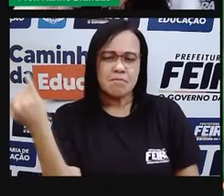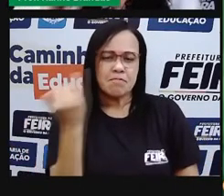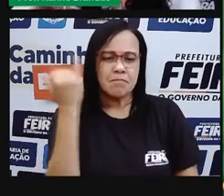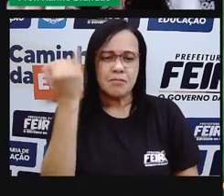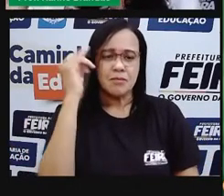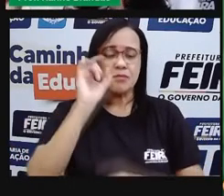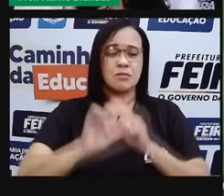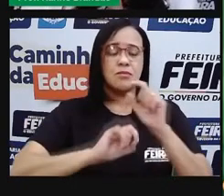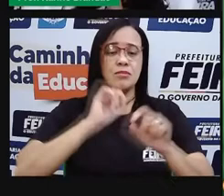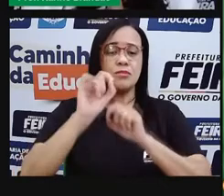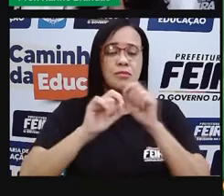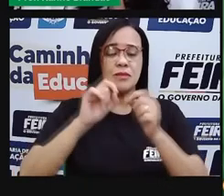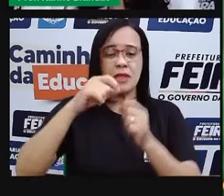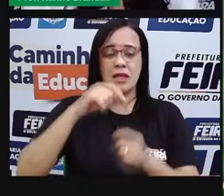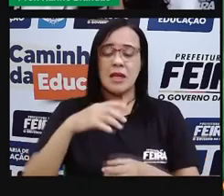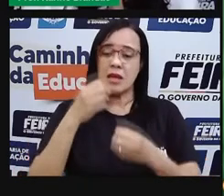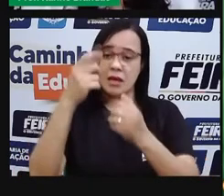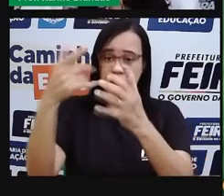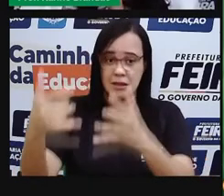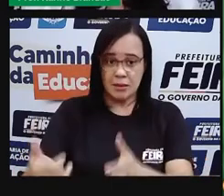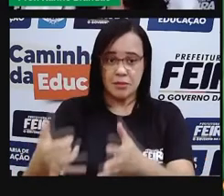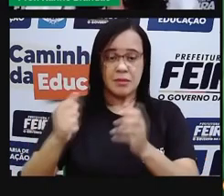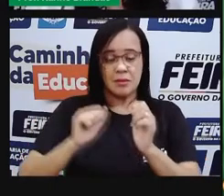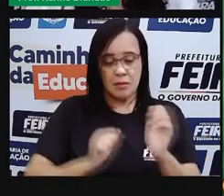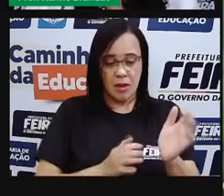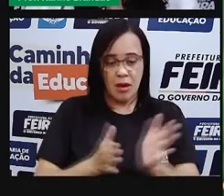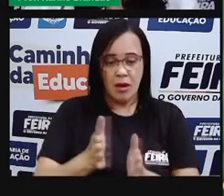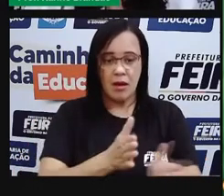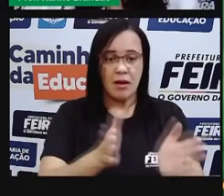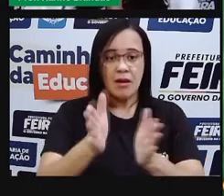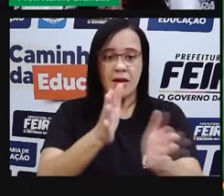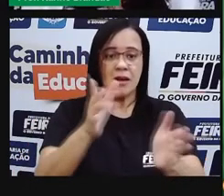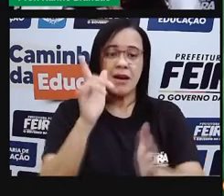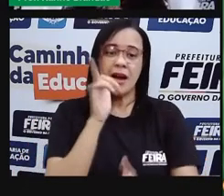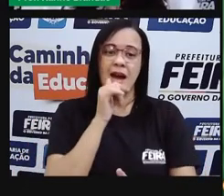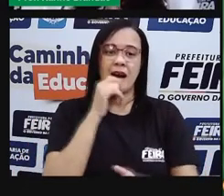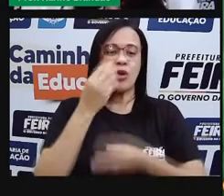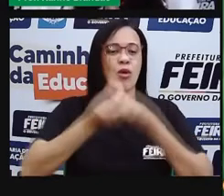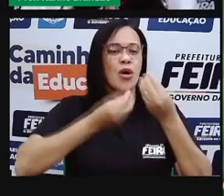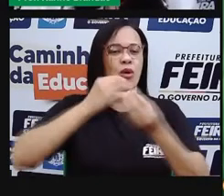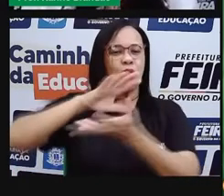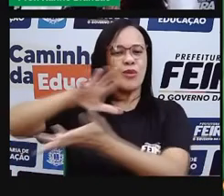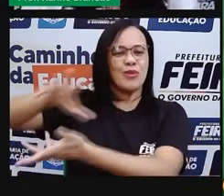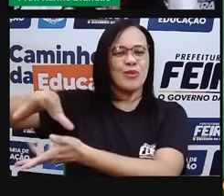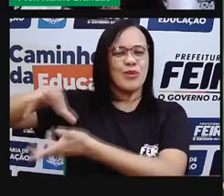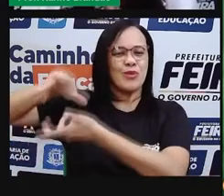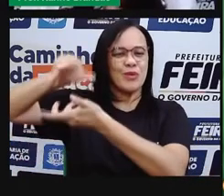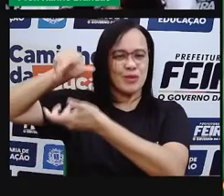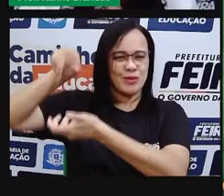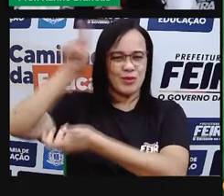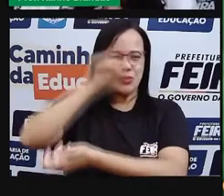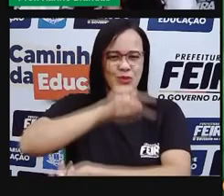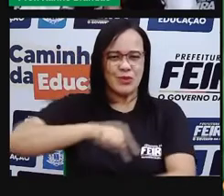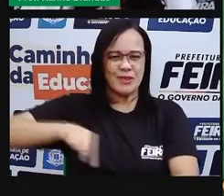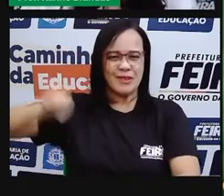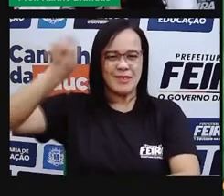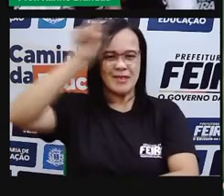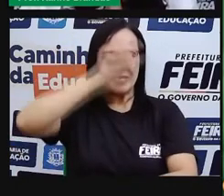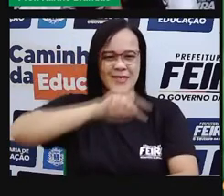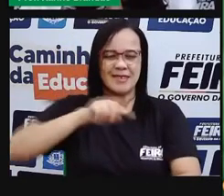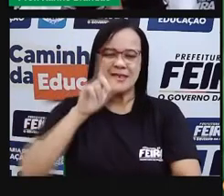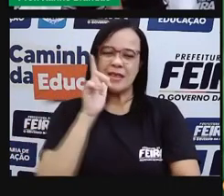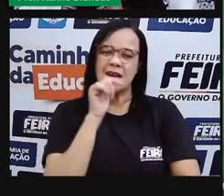o caminho da água no nosso planeta, tá? O ciclo da água, que mais à frente nós vamos